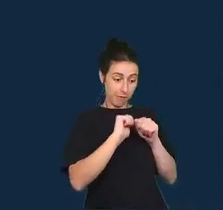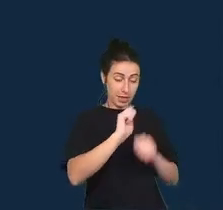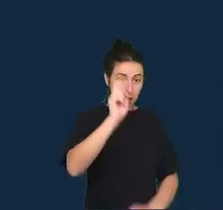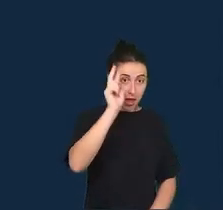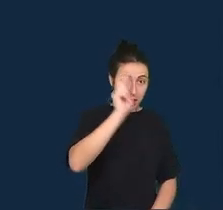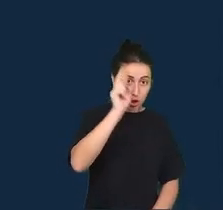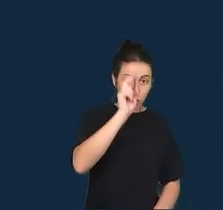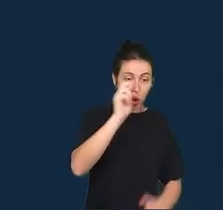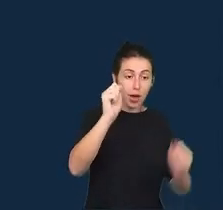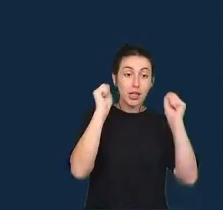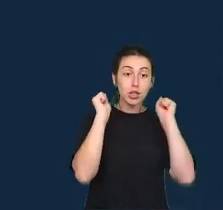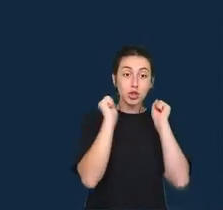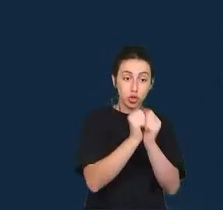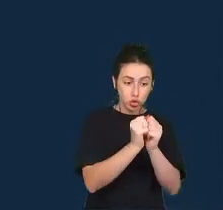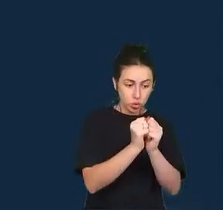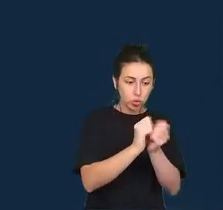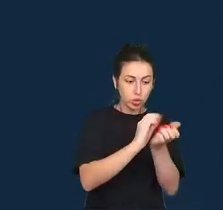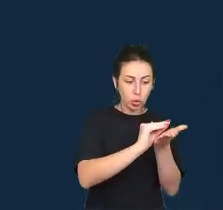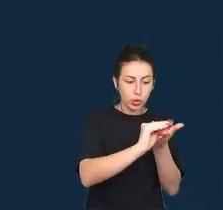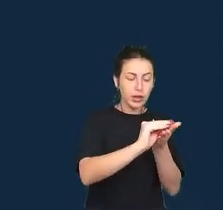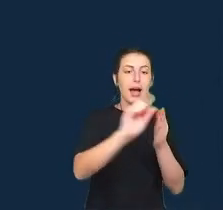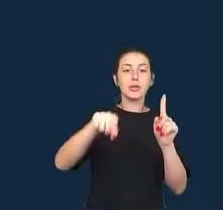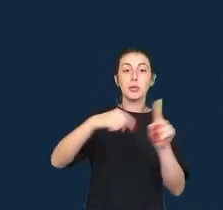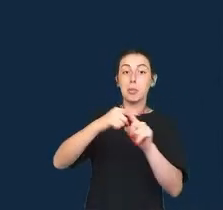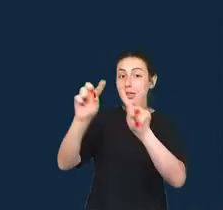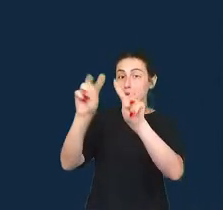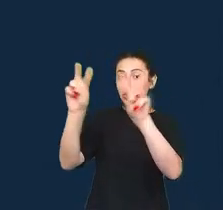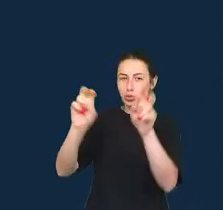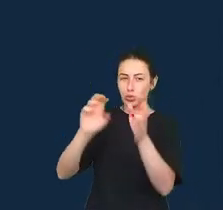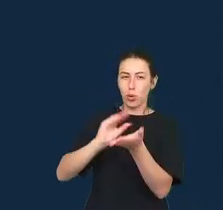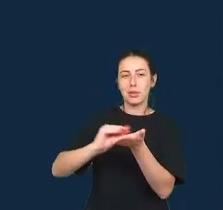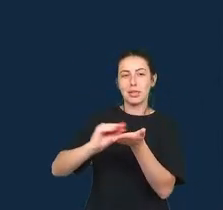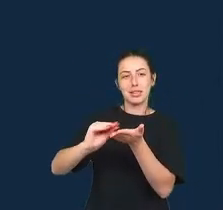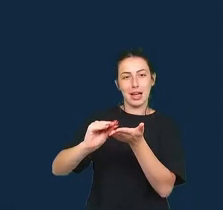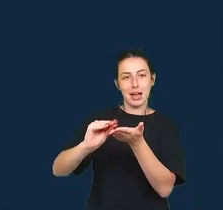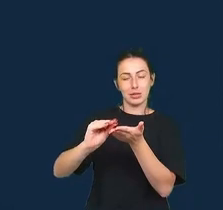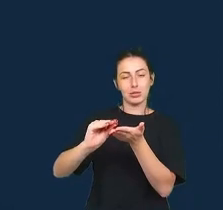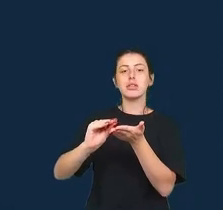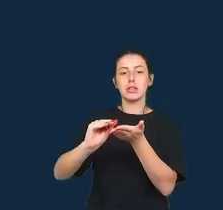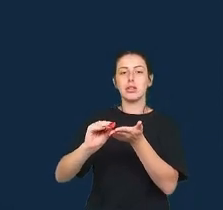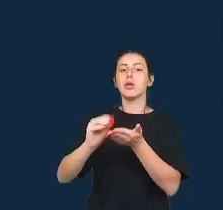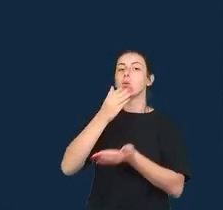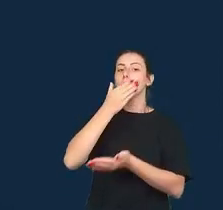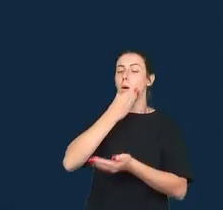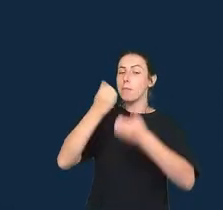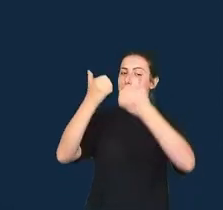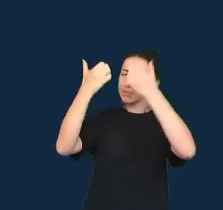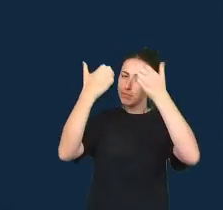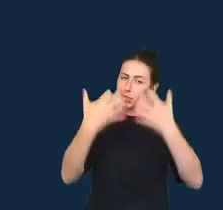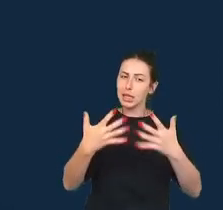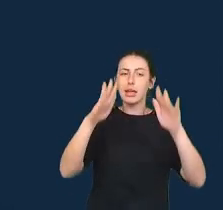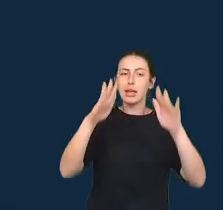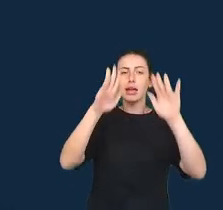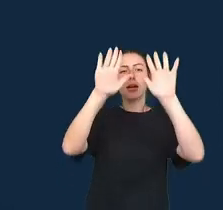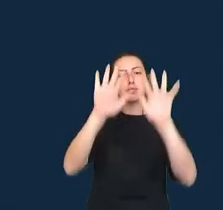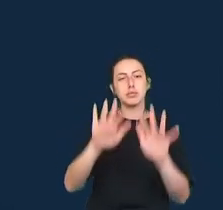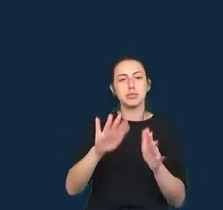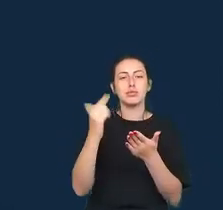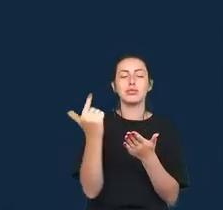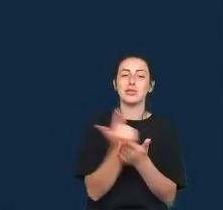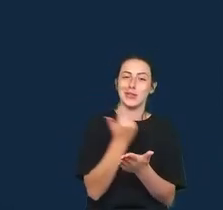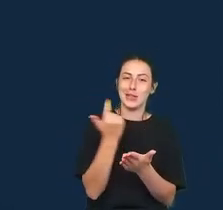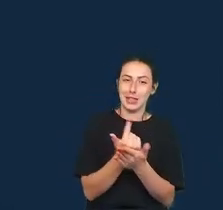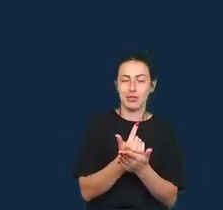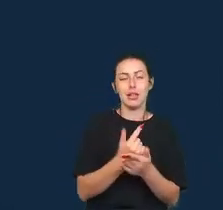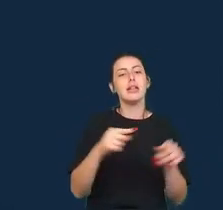respeito de dados e de reconfigurar infraestruturas é explorado no livro. E há vários outros capítulos que avaliam isso